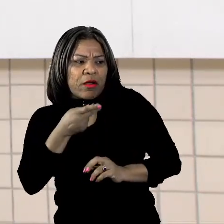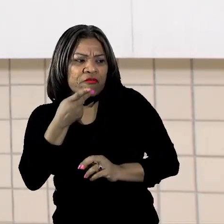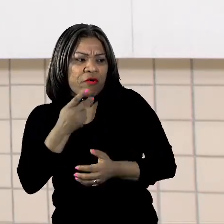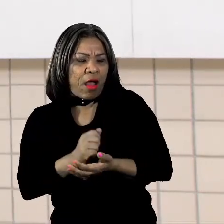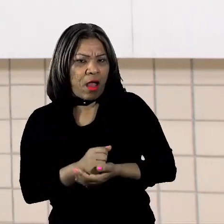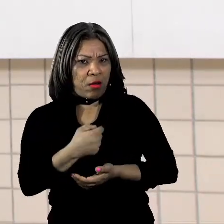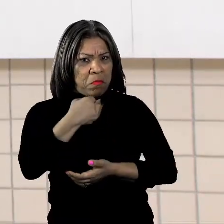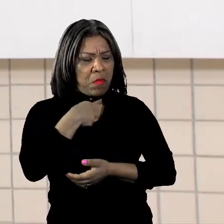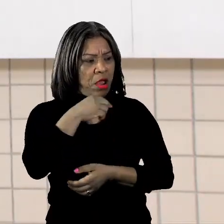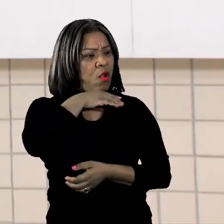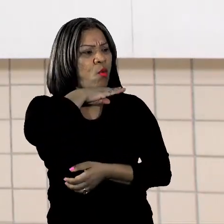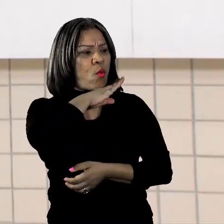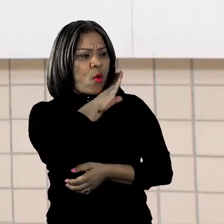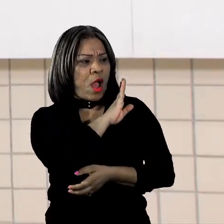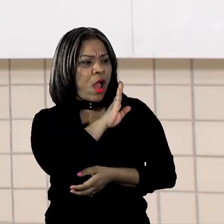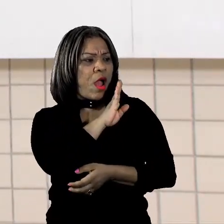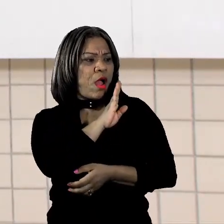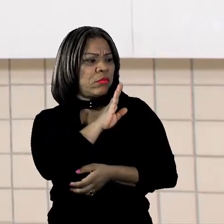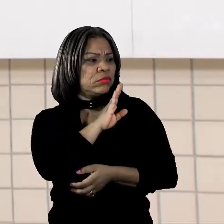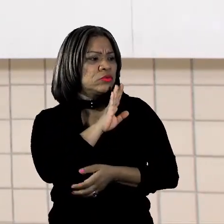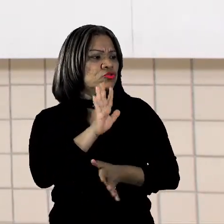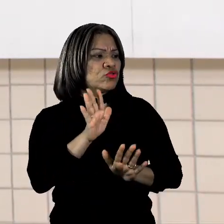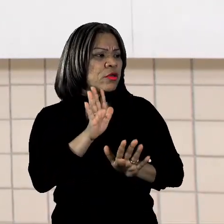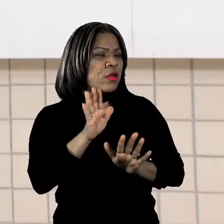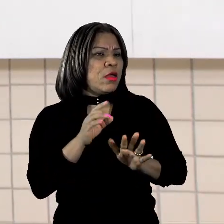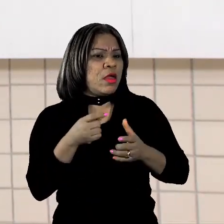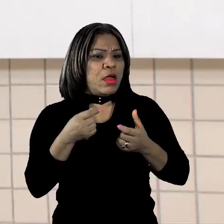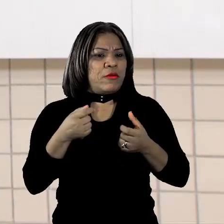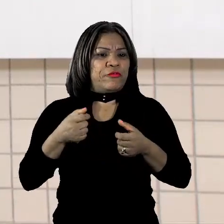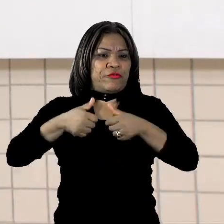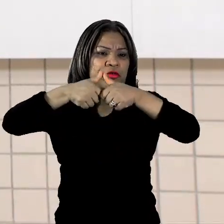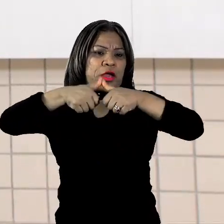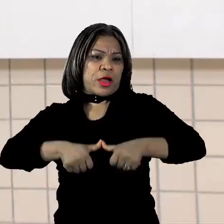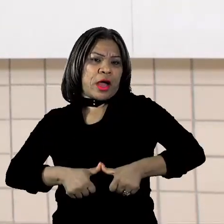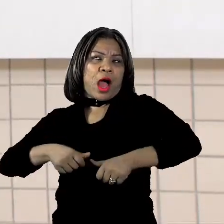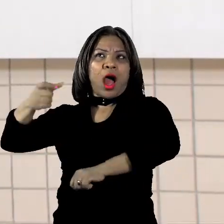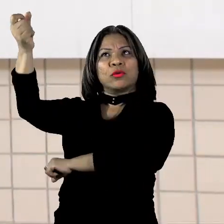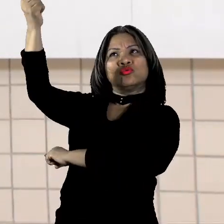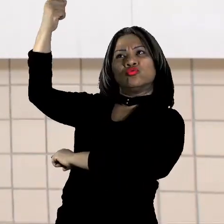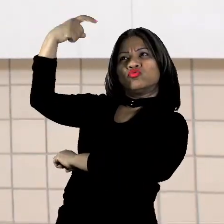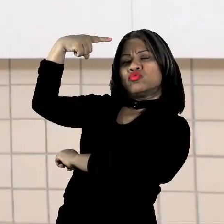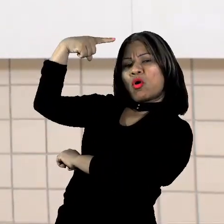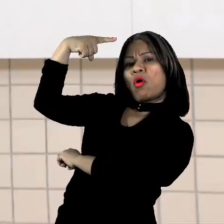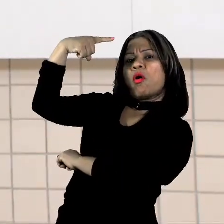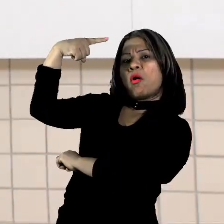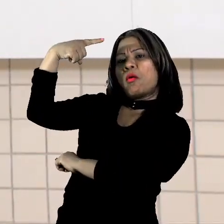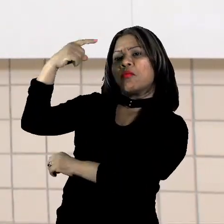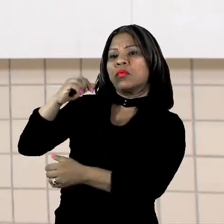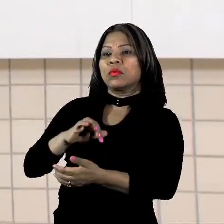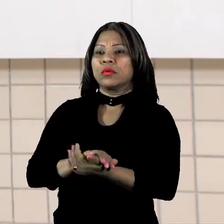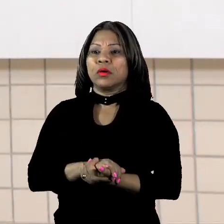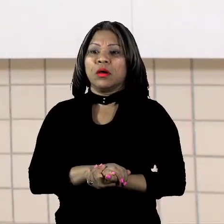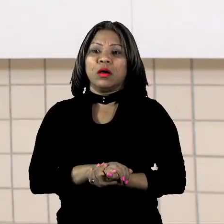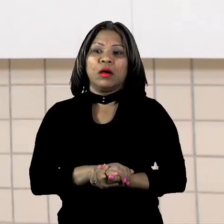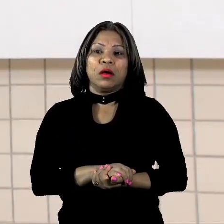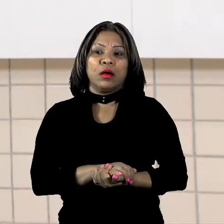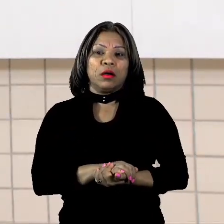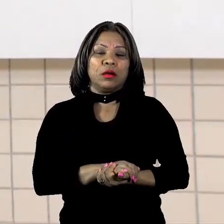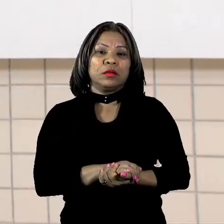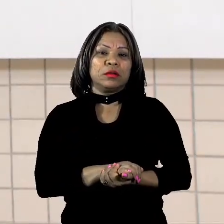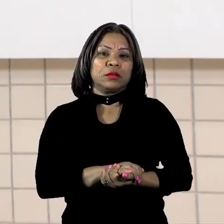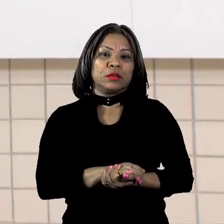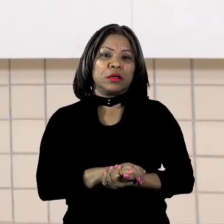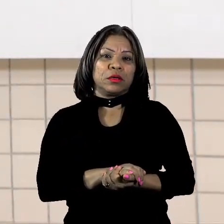acho que ficar exposto ao sol faz mal. Eu acho que para pegar, para que você não